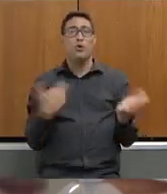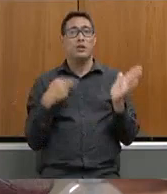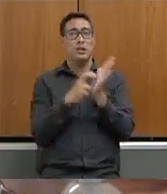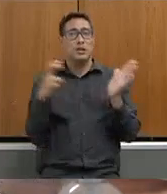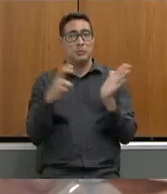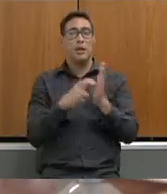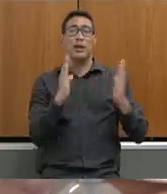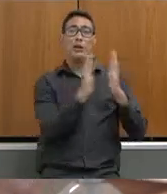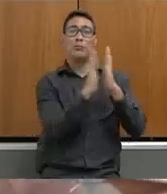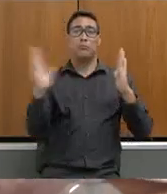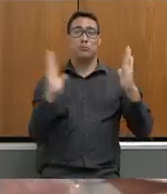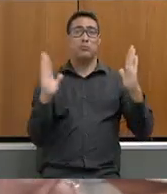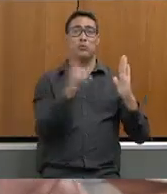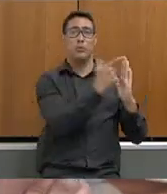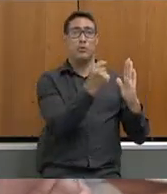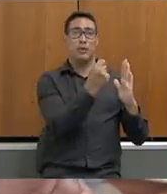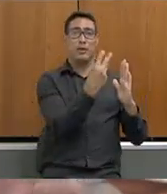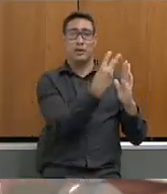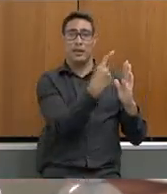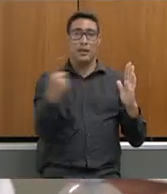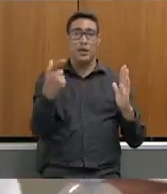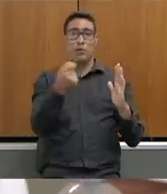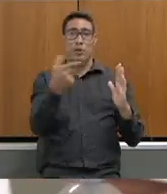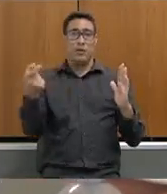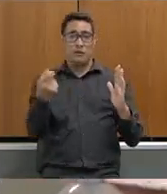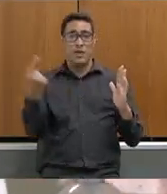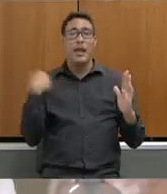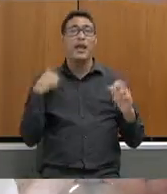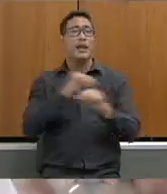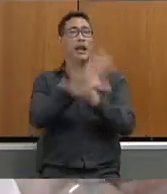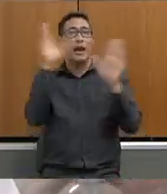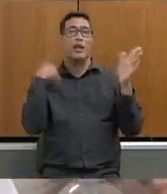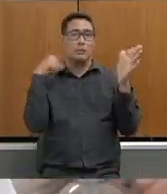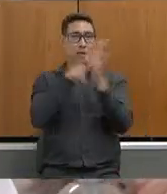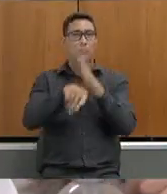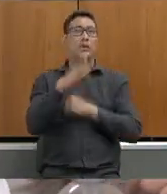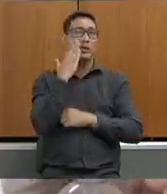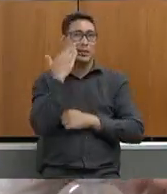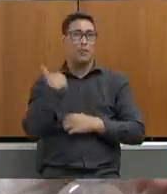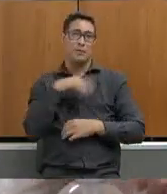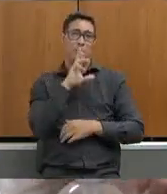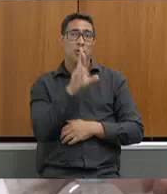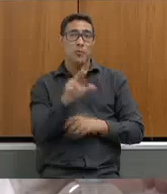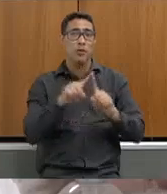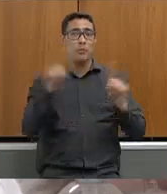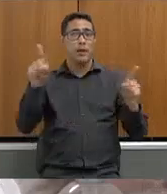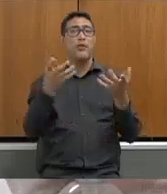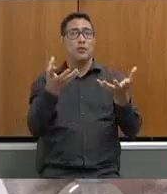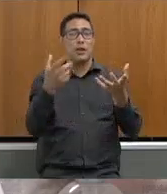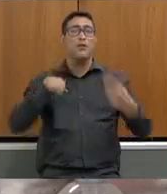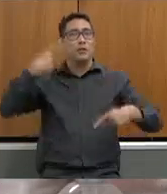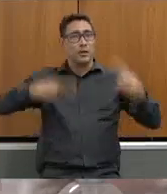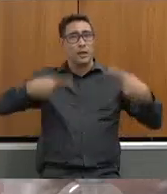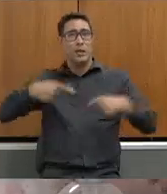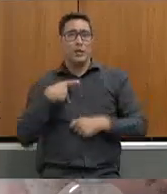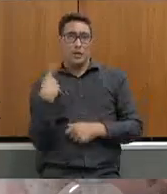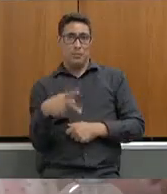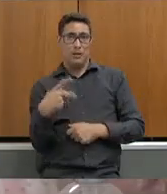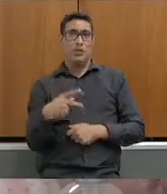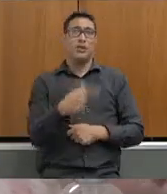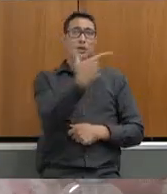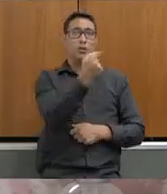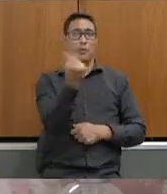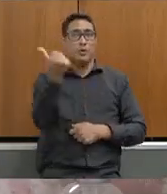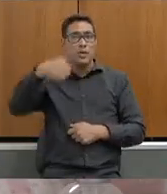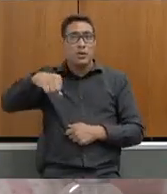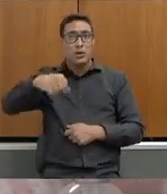2013 a 2020 é claro que quando eu perguntei eu já sabia a resposta mas eu queria que fosse debatido aqui 2019